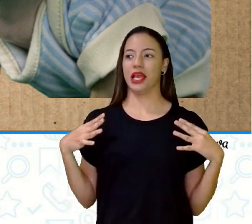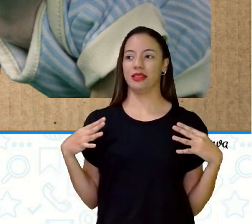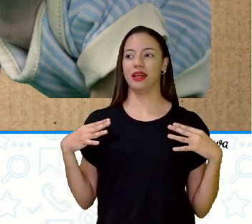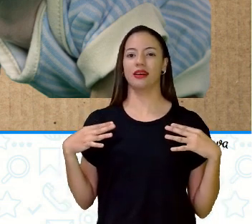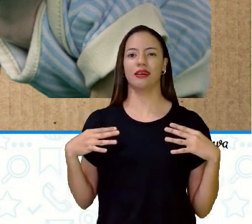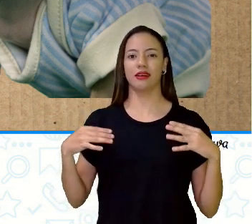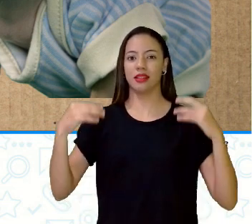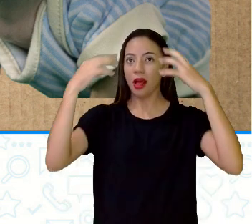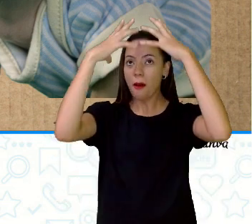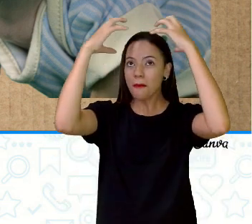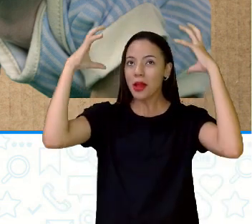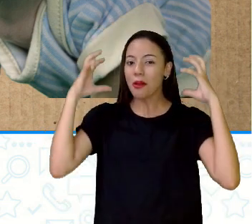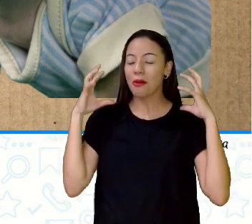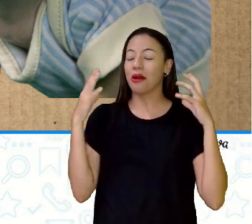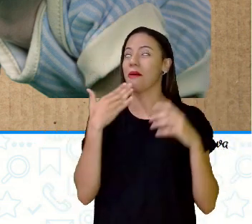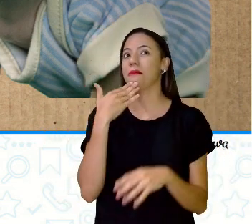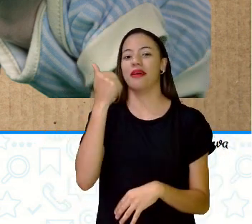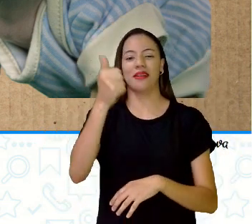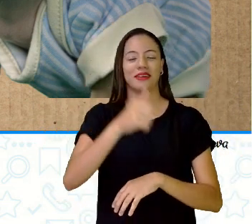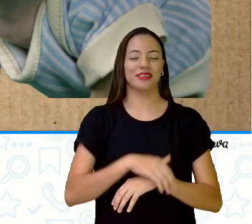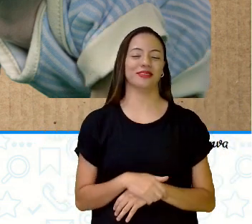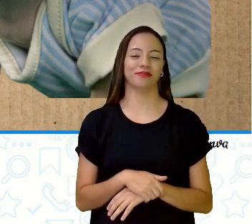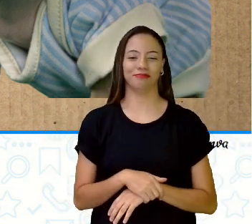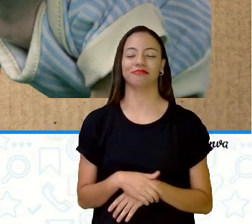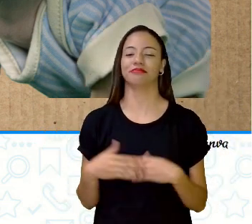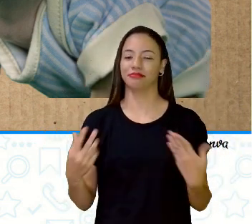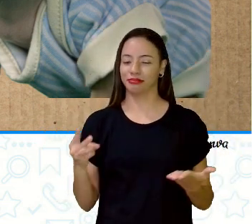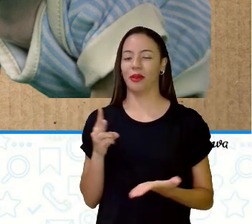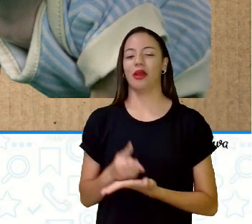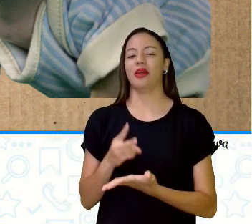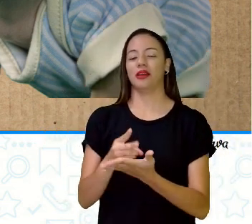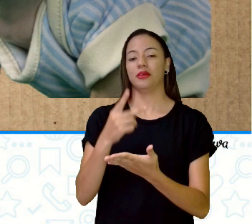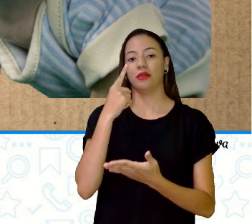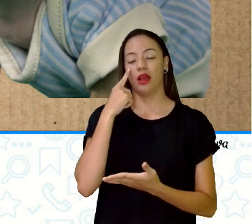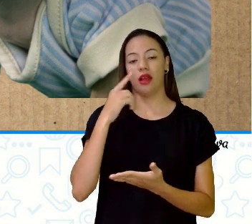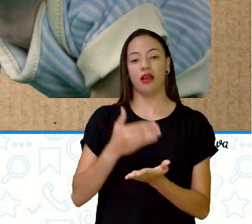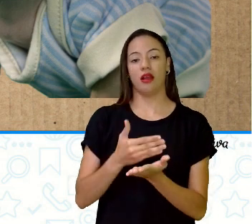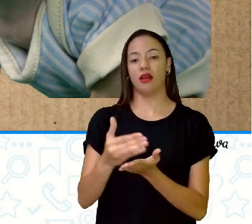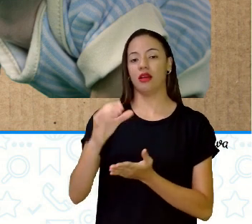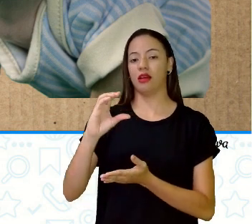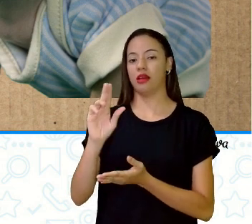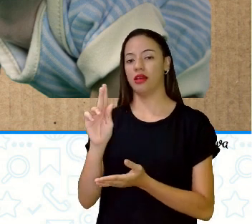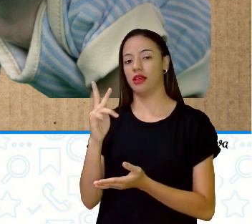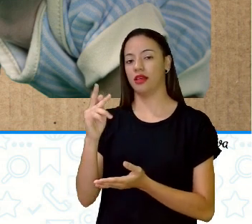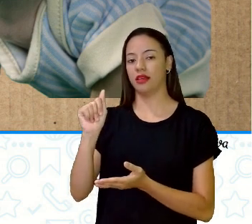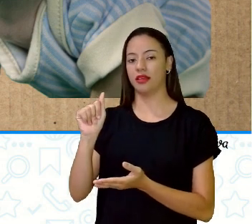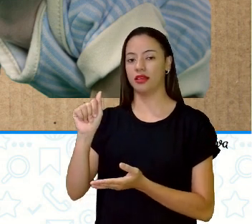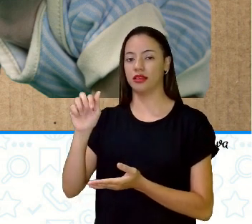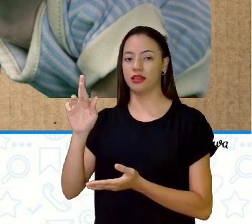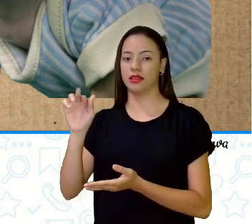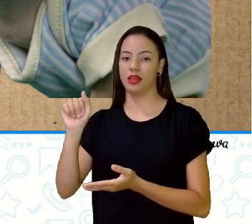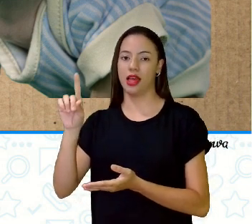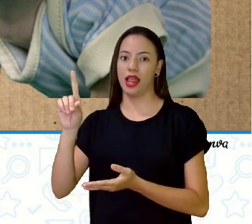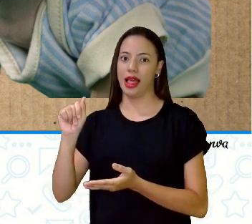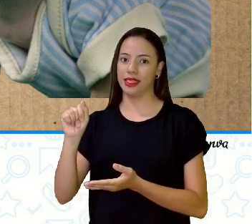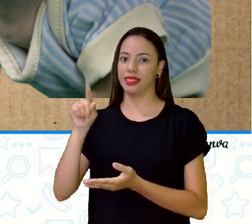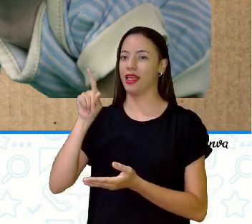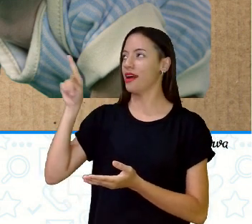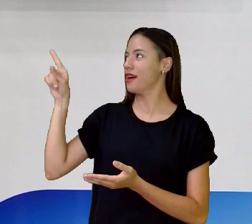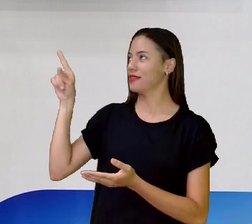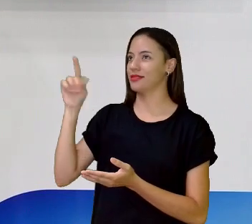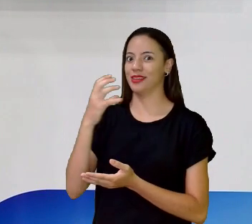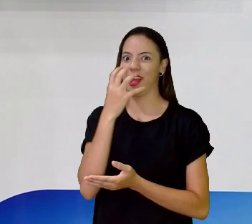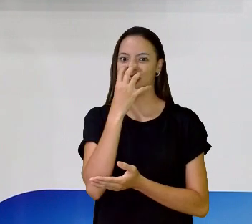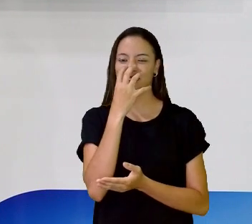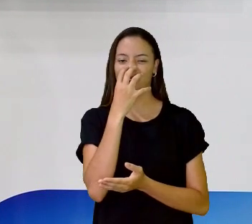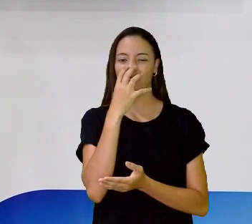né? A peruca foi a melhor. Perfeito, perfeito. Mas vamos lá. Começando a charada de hoje, depois do nosso cachorrinho sucesso, cachorrinho fashion.